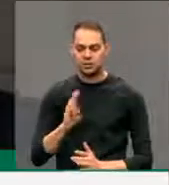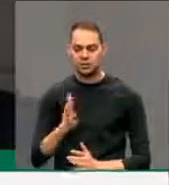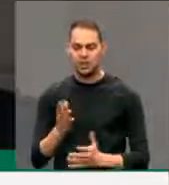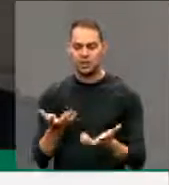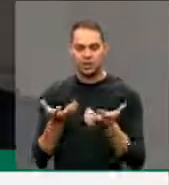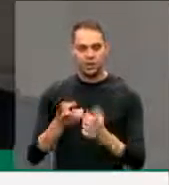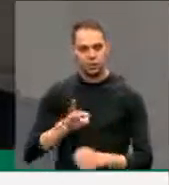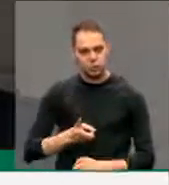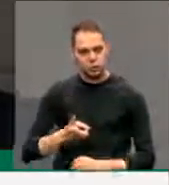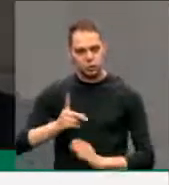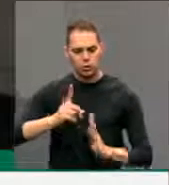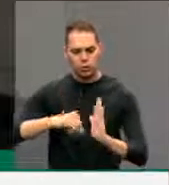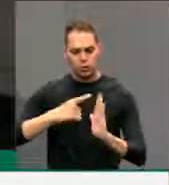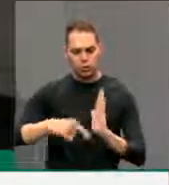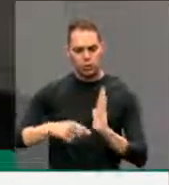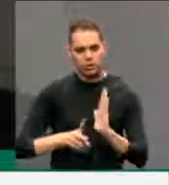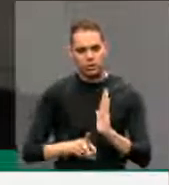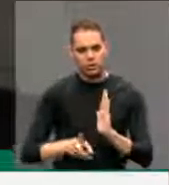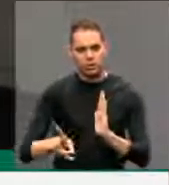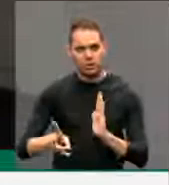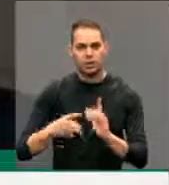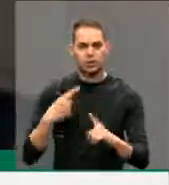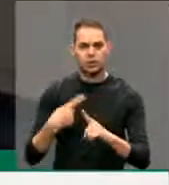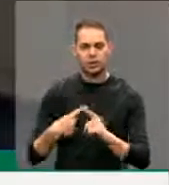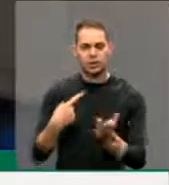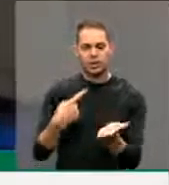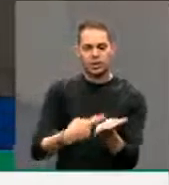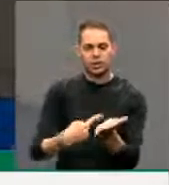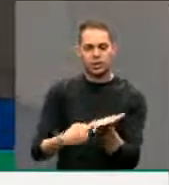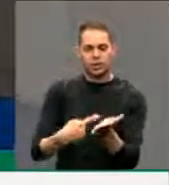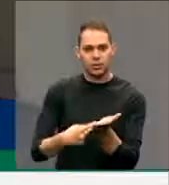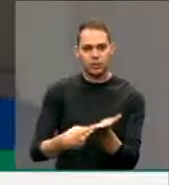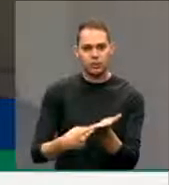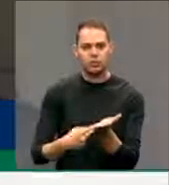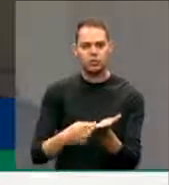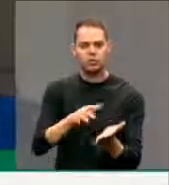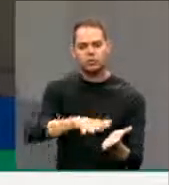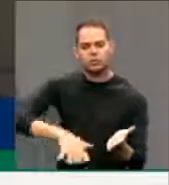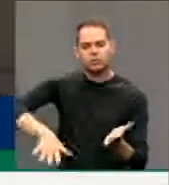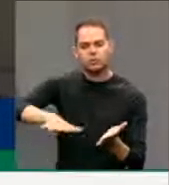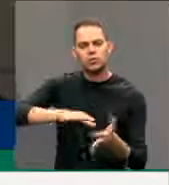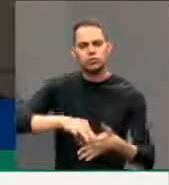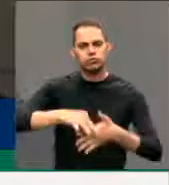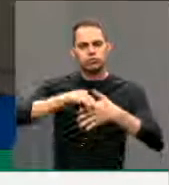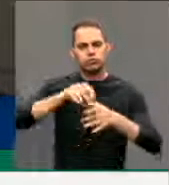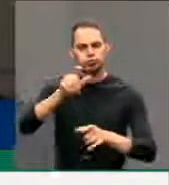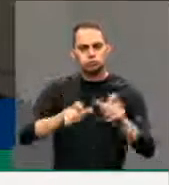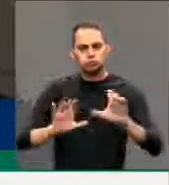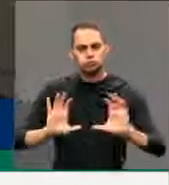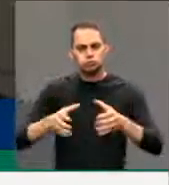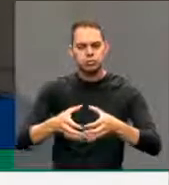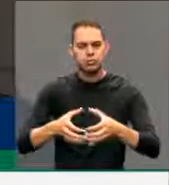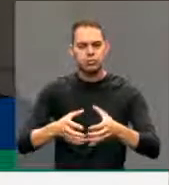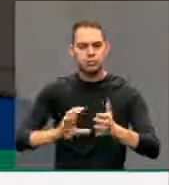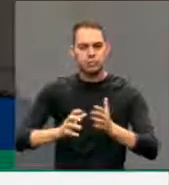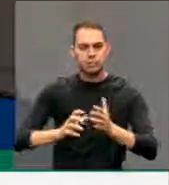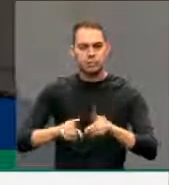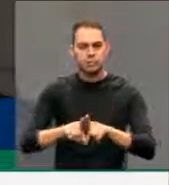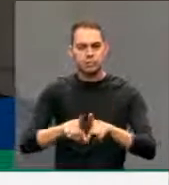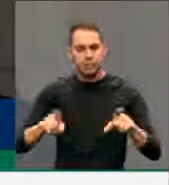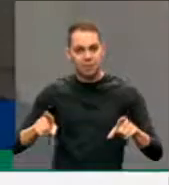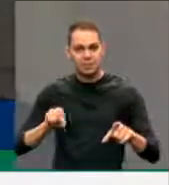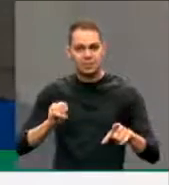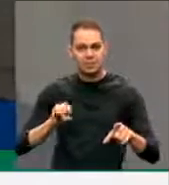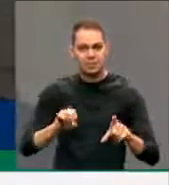manutenção desses vetos em função do acordo realizado entre todas as lideranças partidárias, mas não fosse isso,